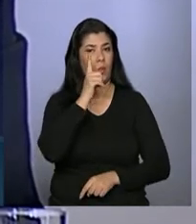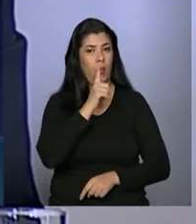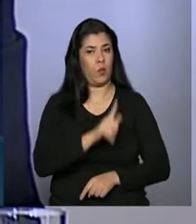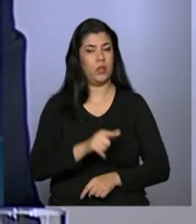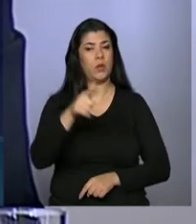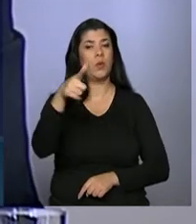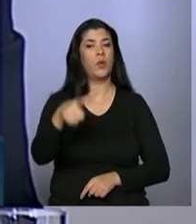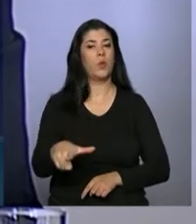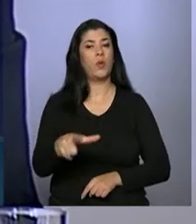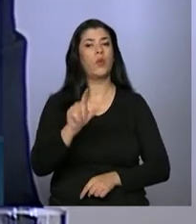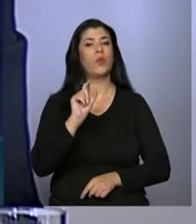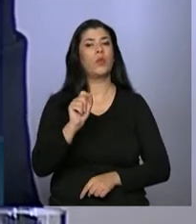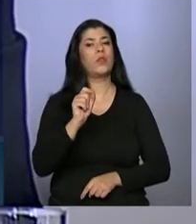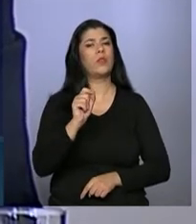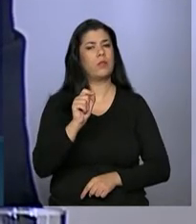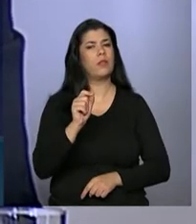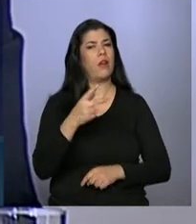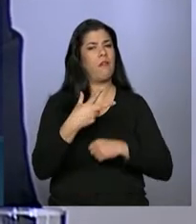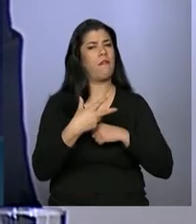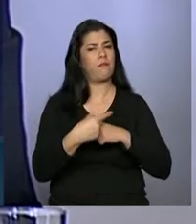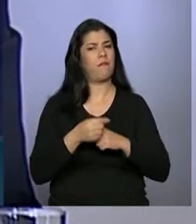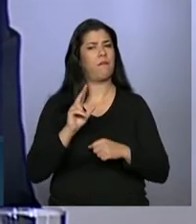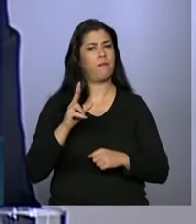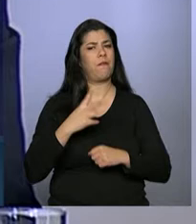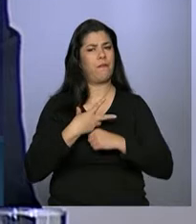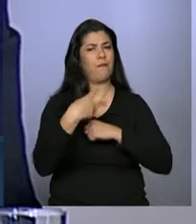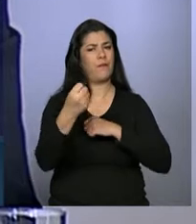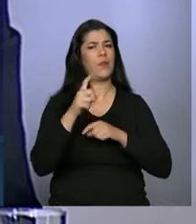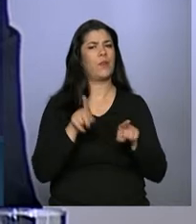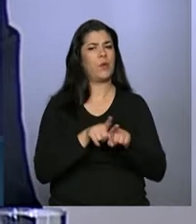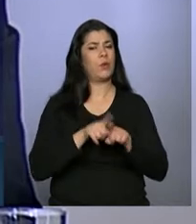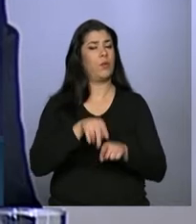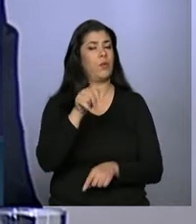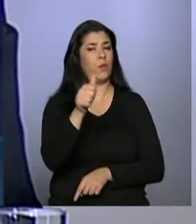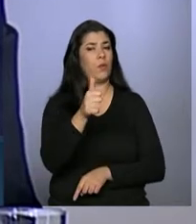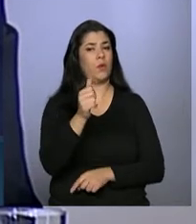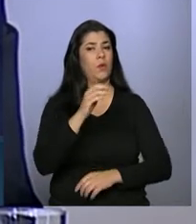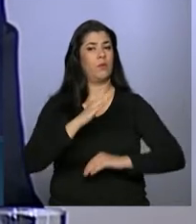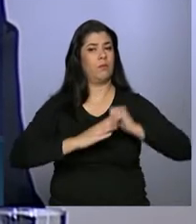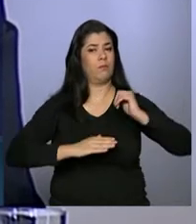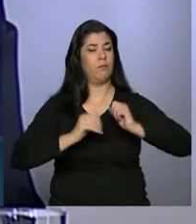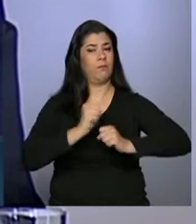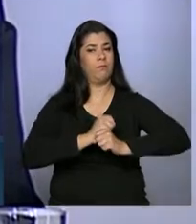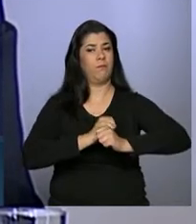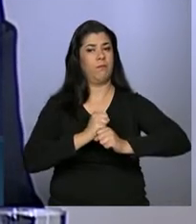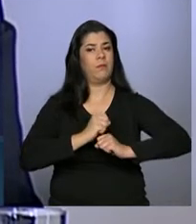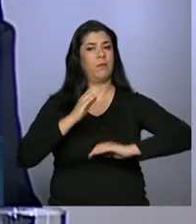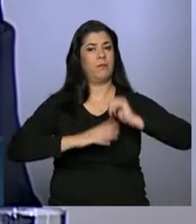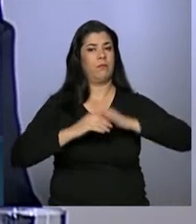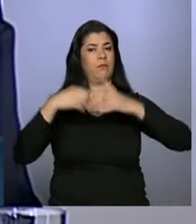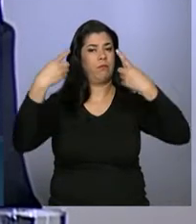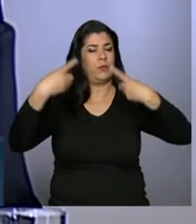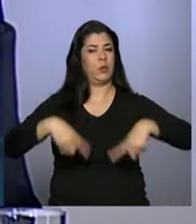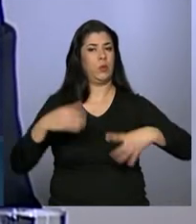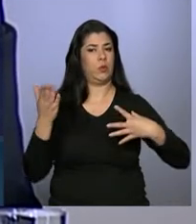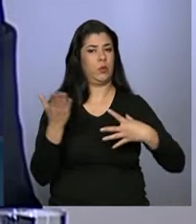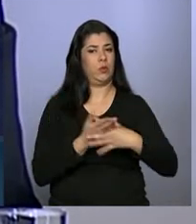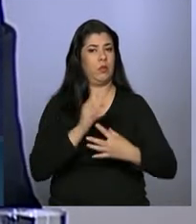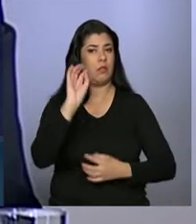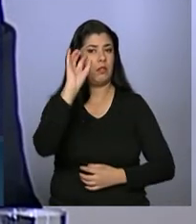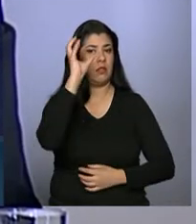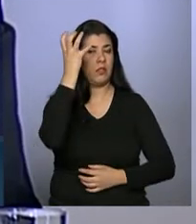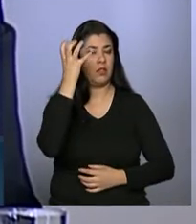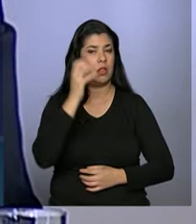mais uma pequena vitória ao longo desses 11 anos da prática do crime, que foi a decisão do Supremo